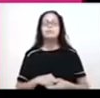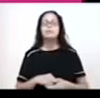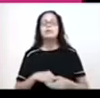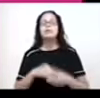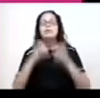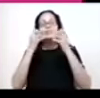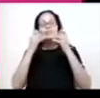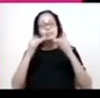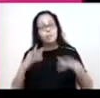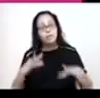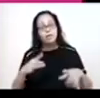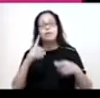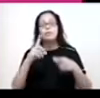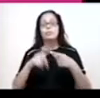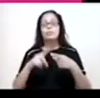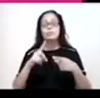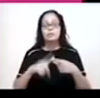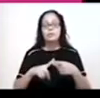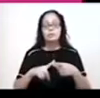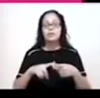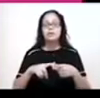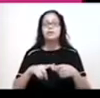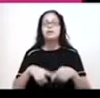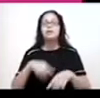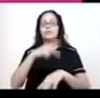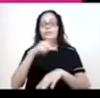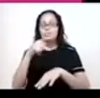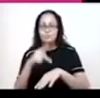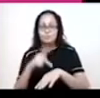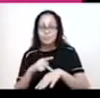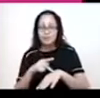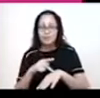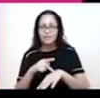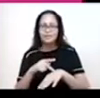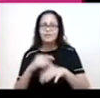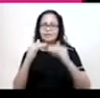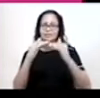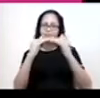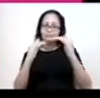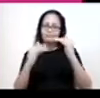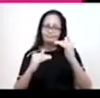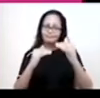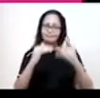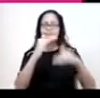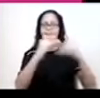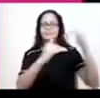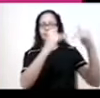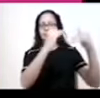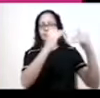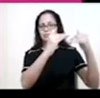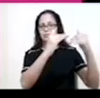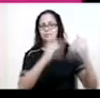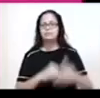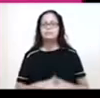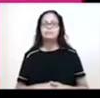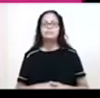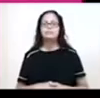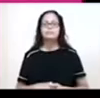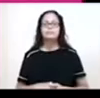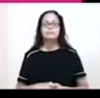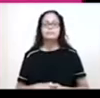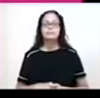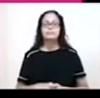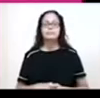Isso explica o porquê de muitos países serem subdesenvolvidos, porque foram submetidos a um processo de exploração.